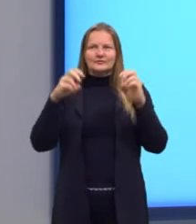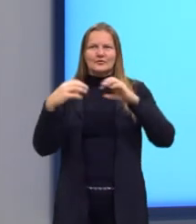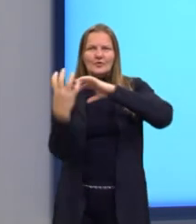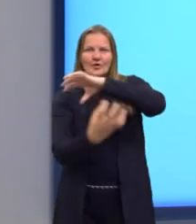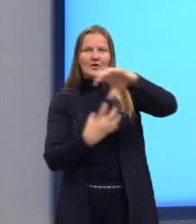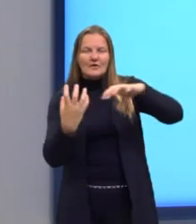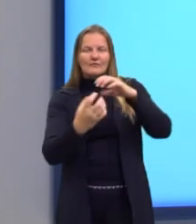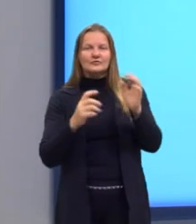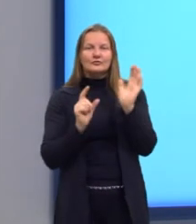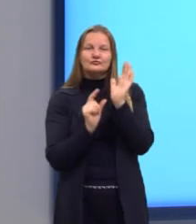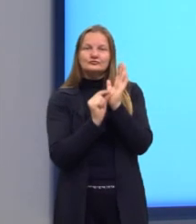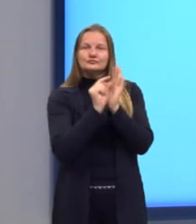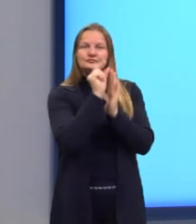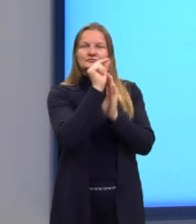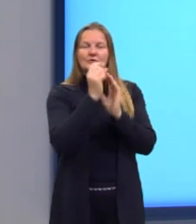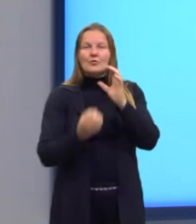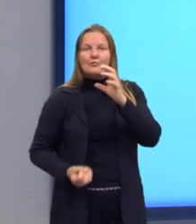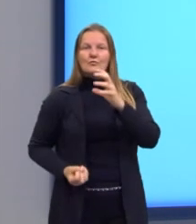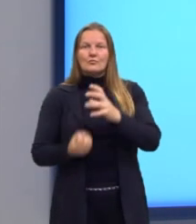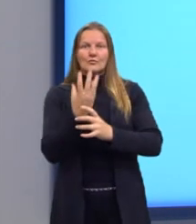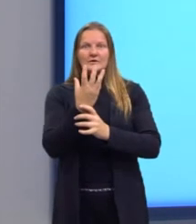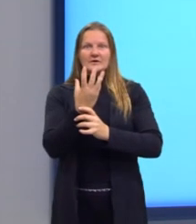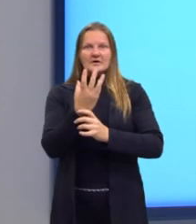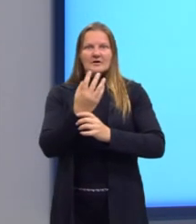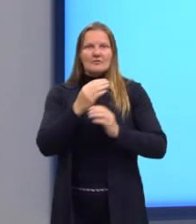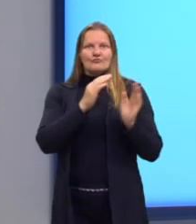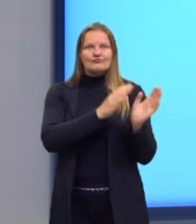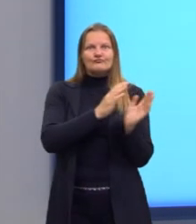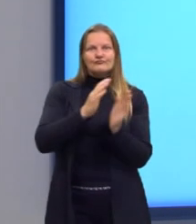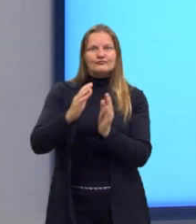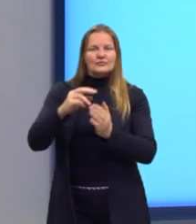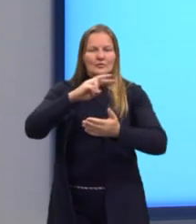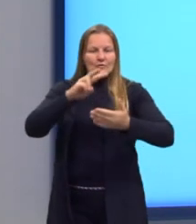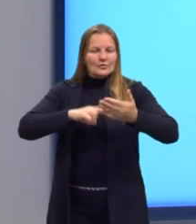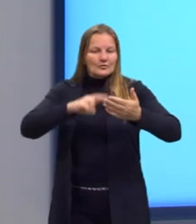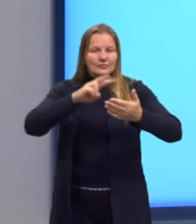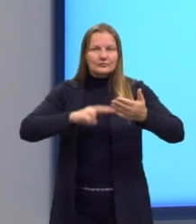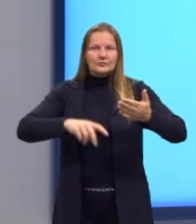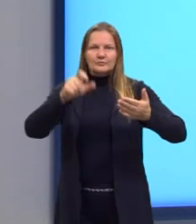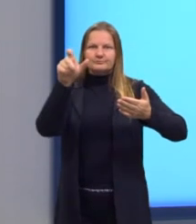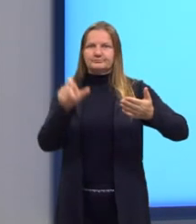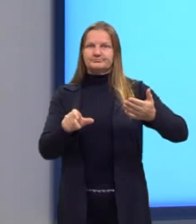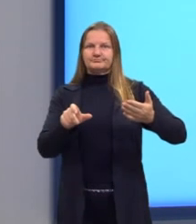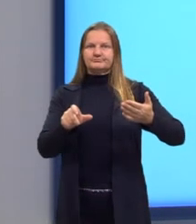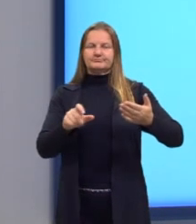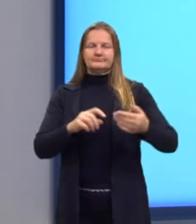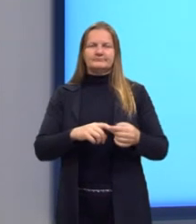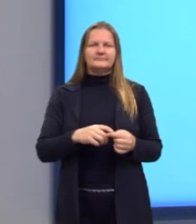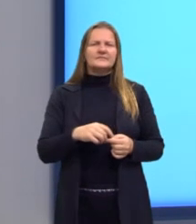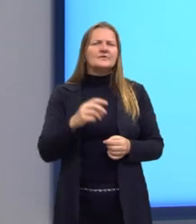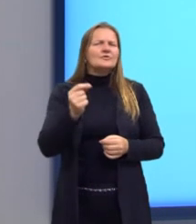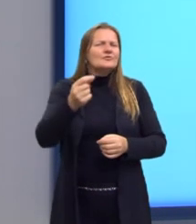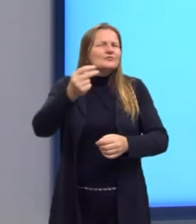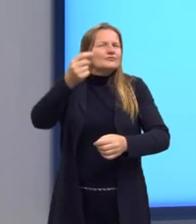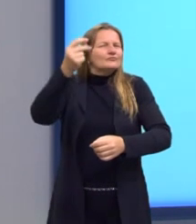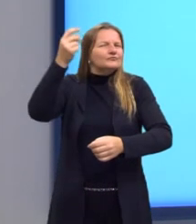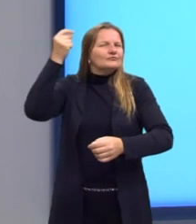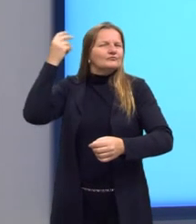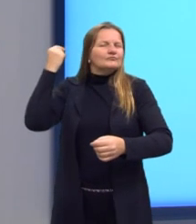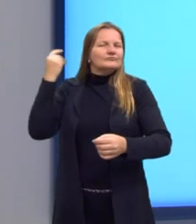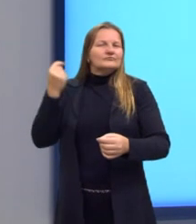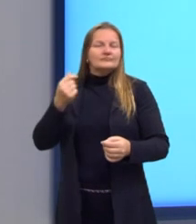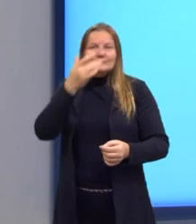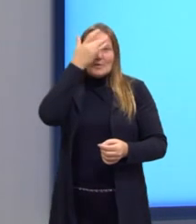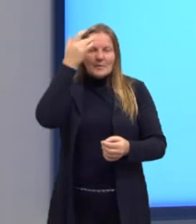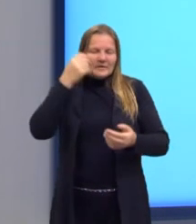Revolução Digital cria a era do leitor sujeito. Foi-se uma vez um leitor.